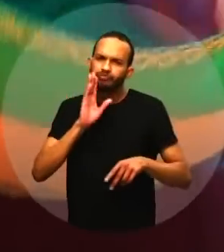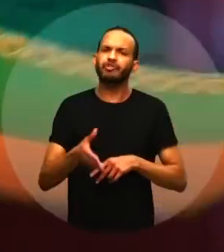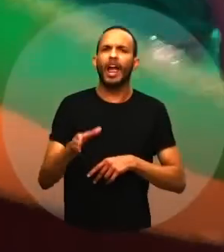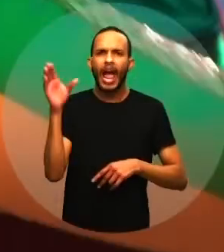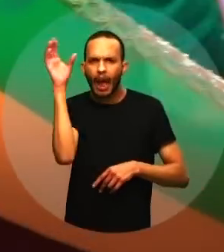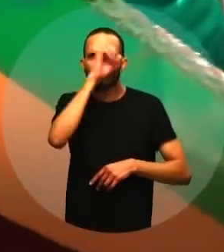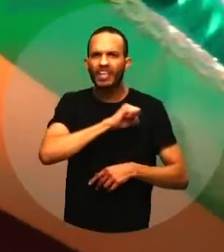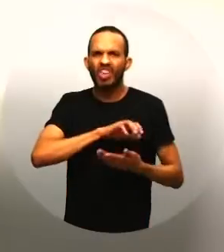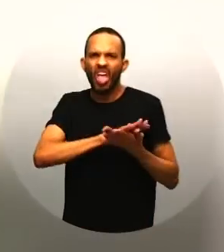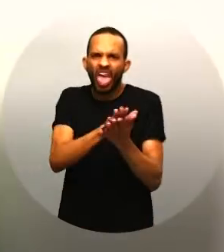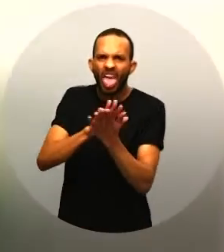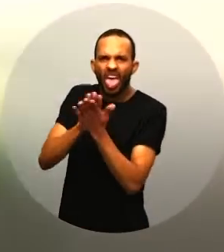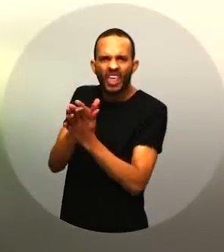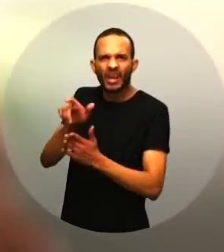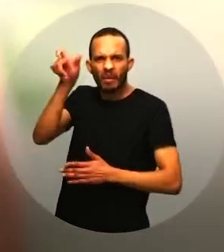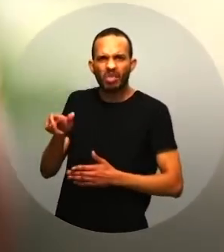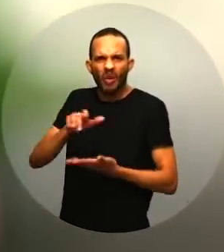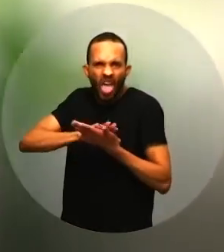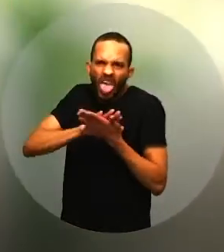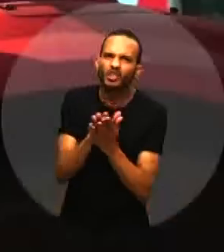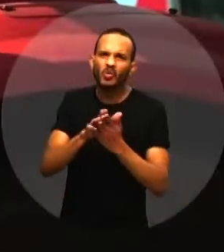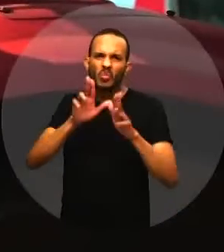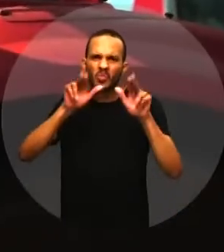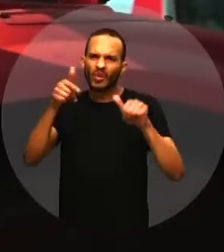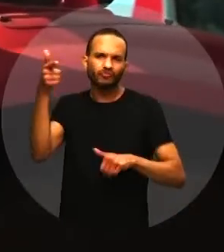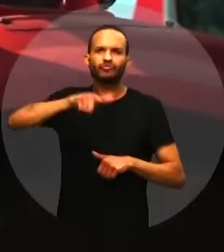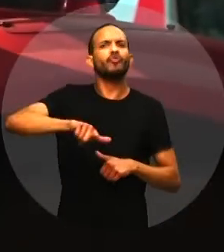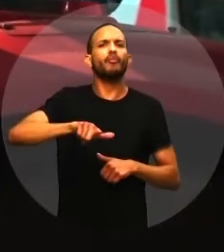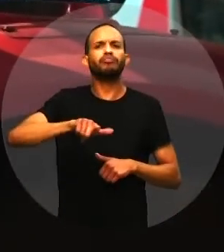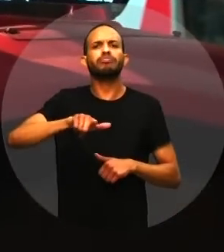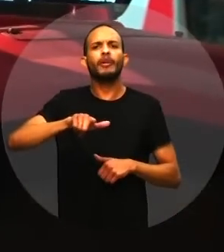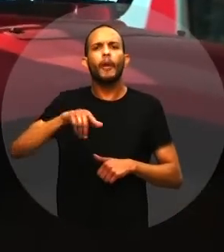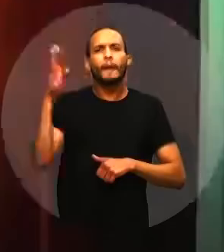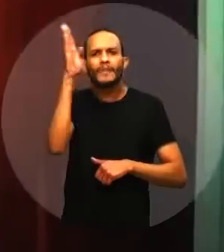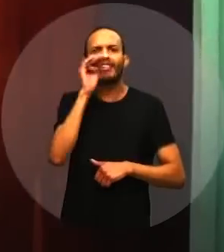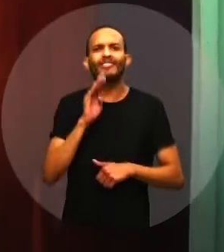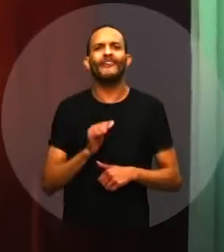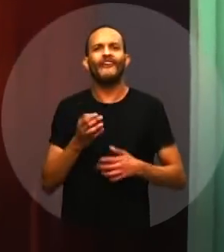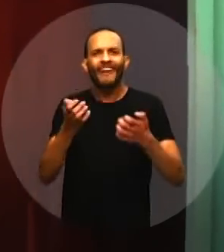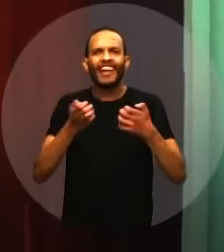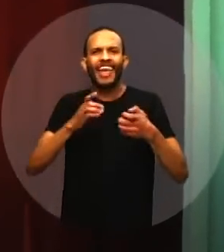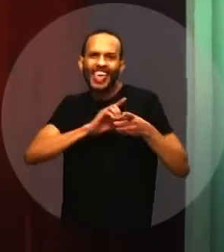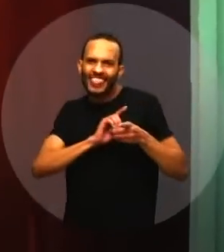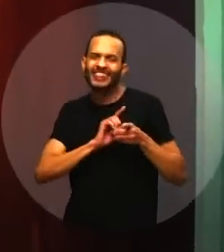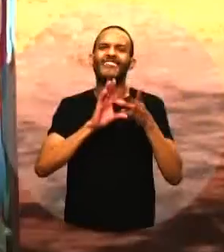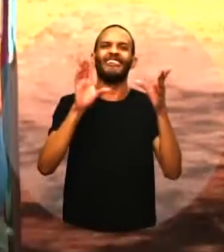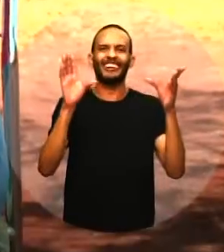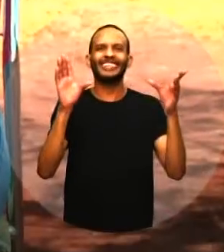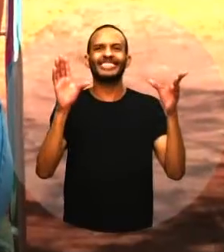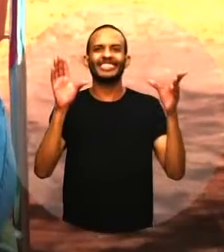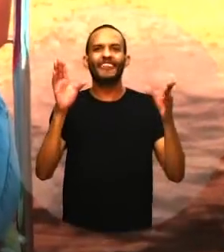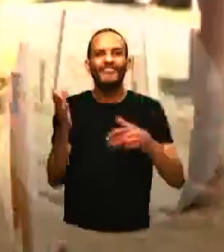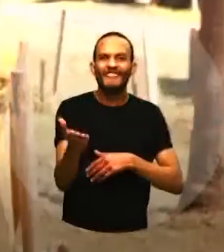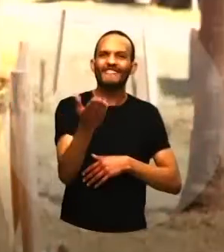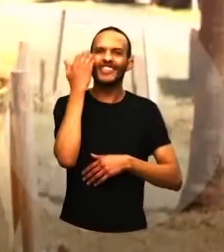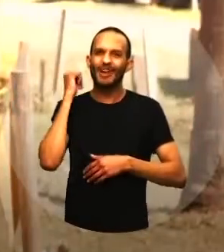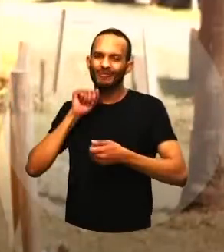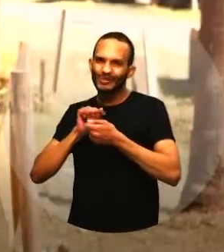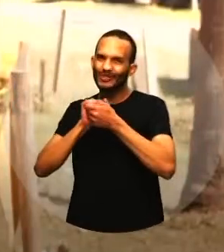já aprendeu Ditadura e ditadores nunca mais O Brasil quer democracia